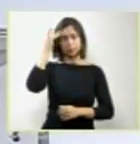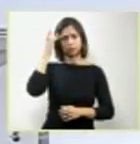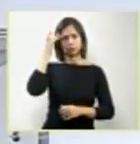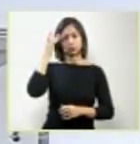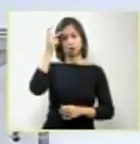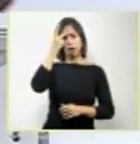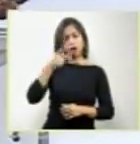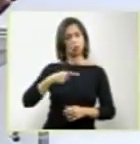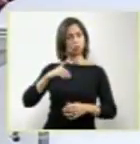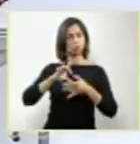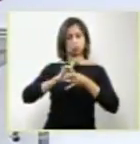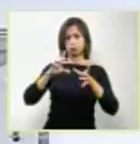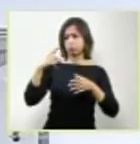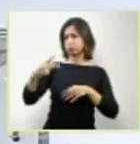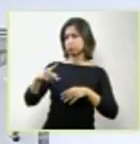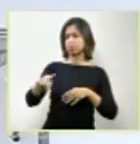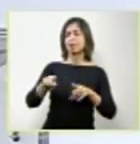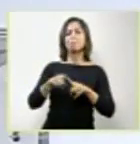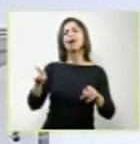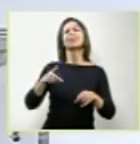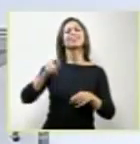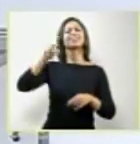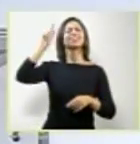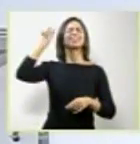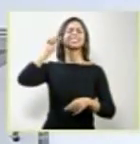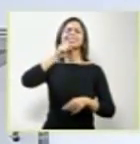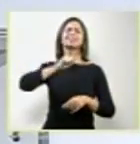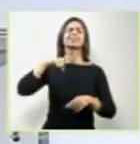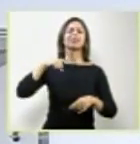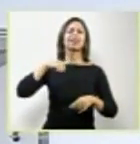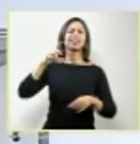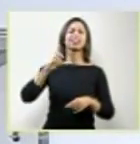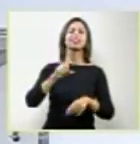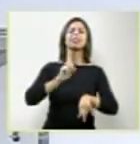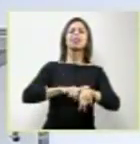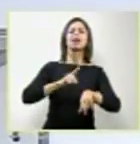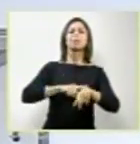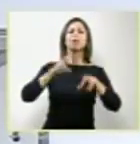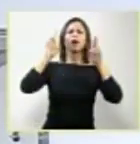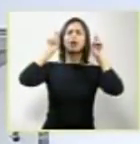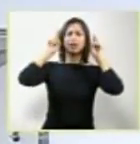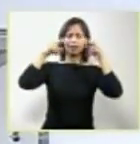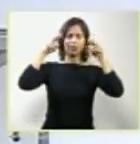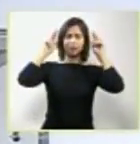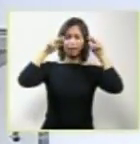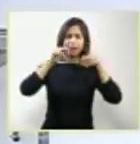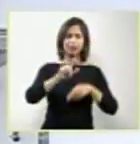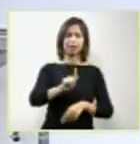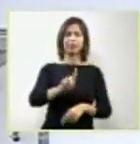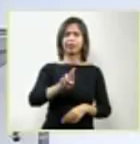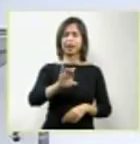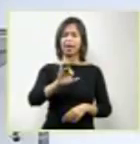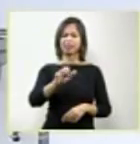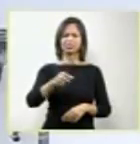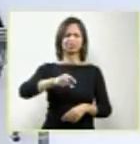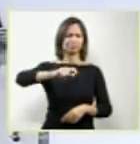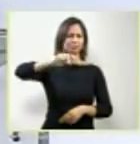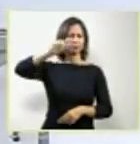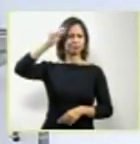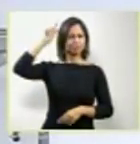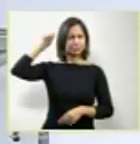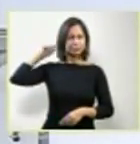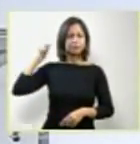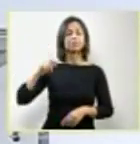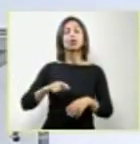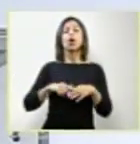rudimentar, porque ainda grega, ela veio cada vez mais se fortalecendo. E hoje a